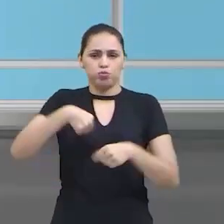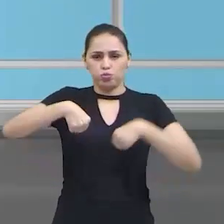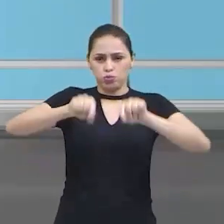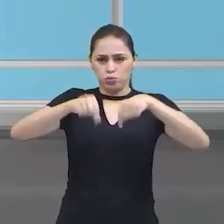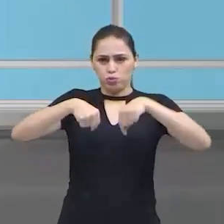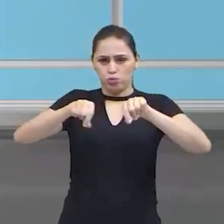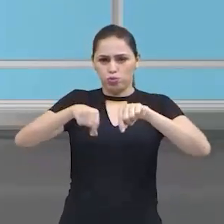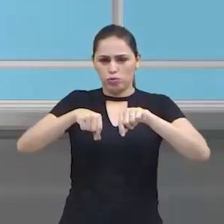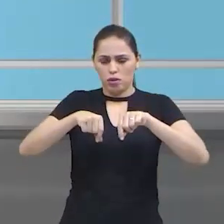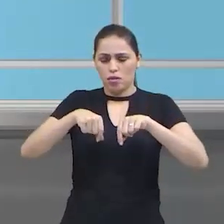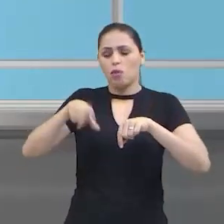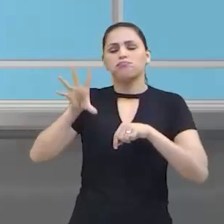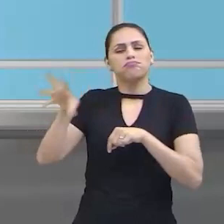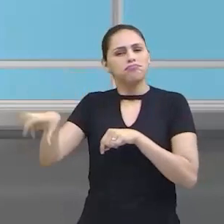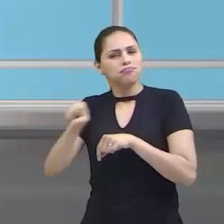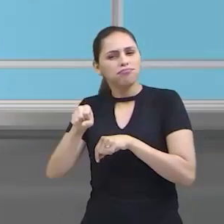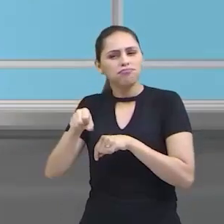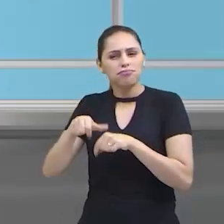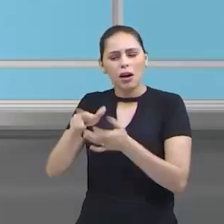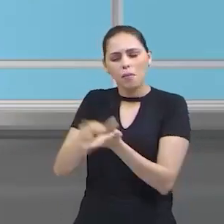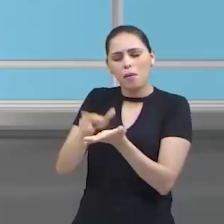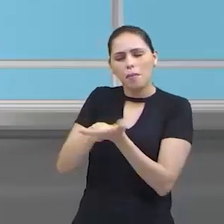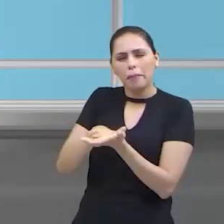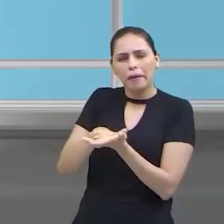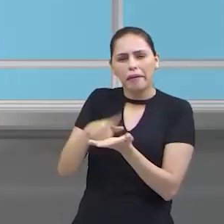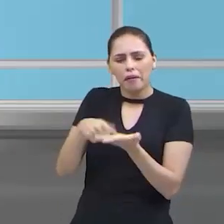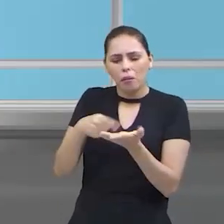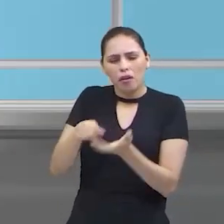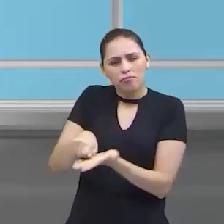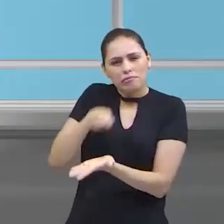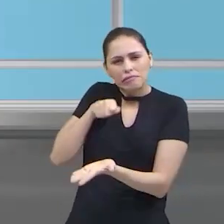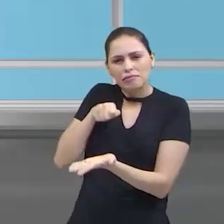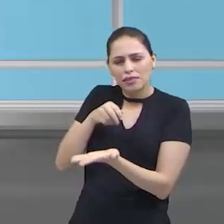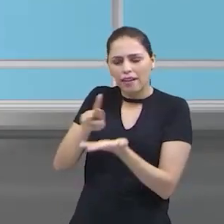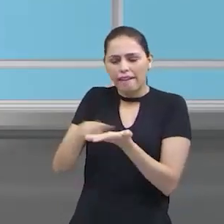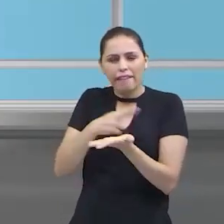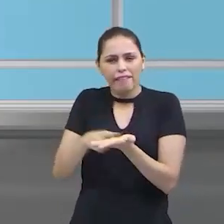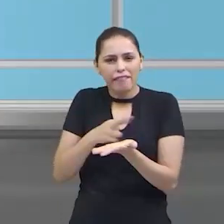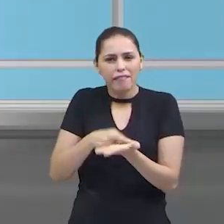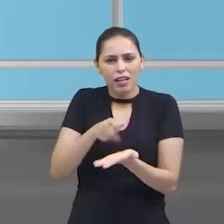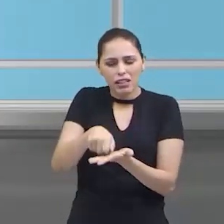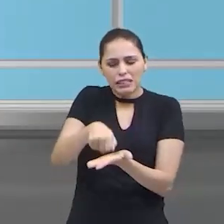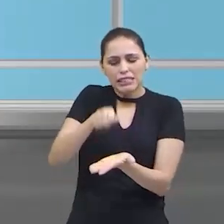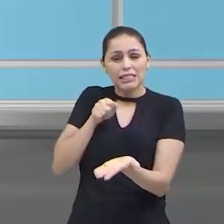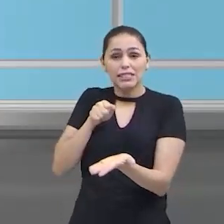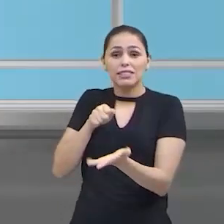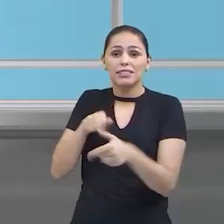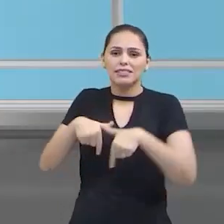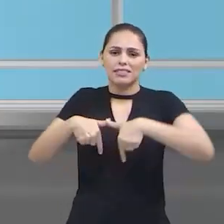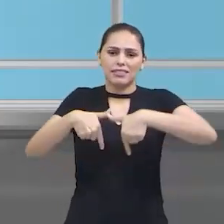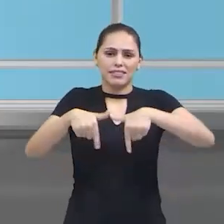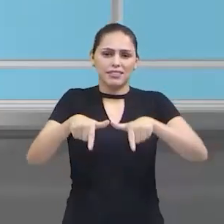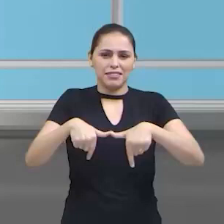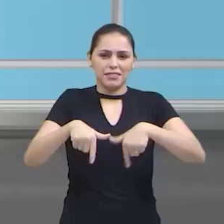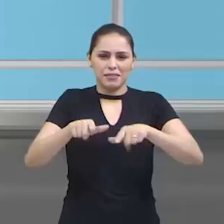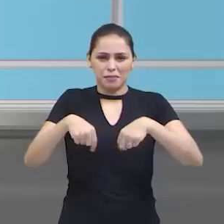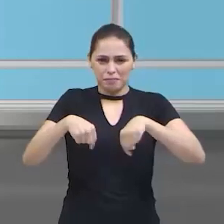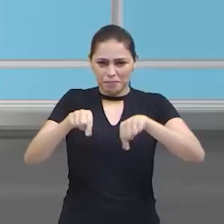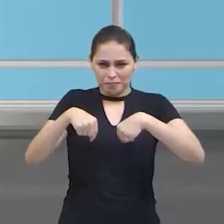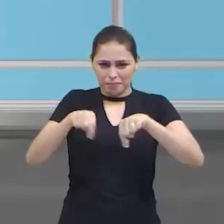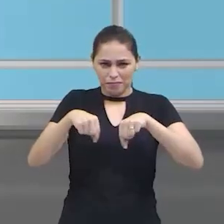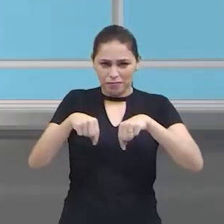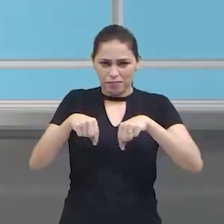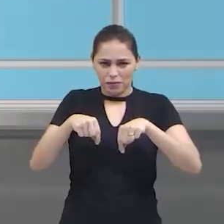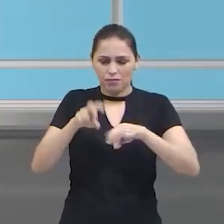corre lá. Pega uma folha de papel, uma folha de caderno, uma revista. Tira uma folha, um jornal. Pega lá. Vamos